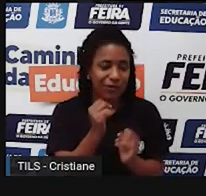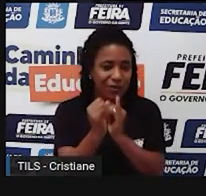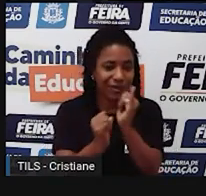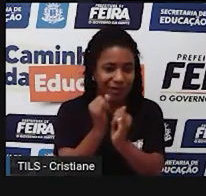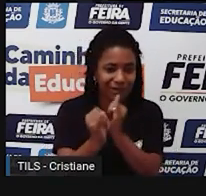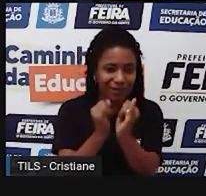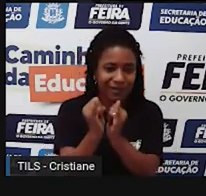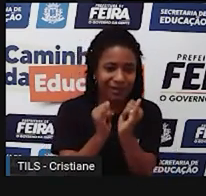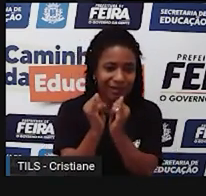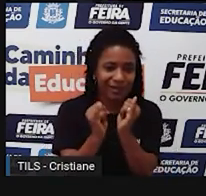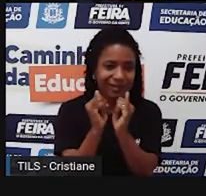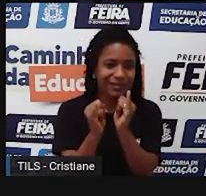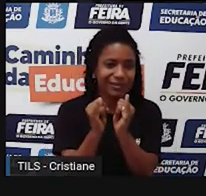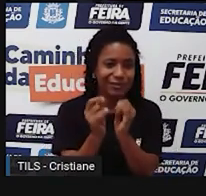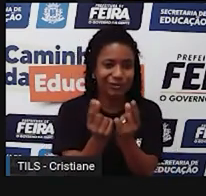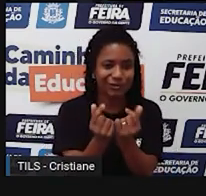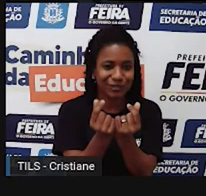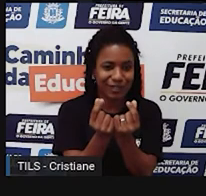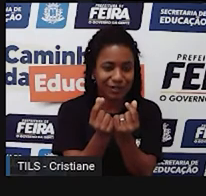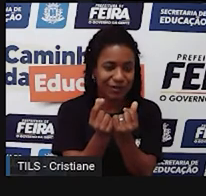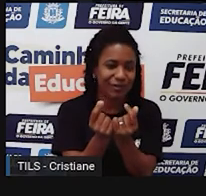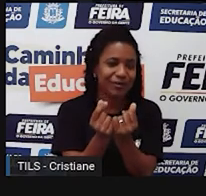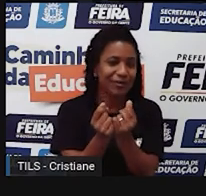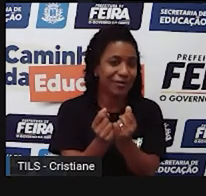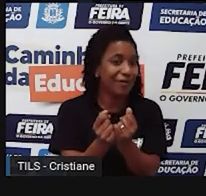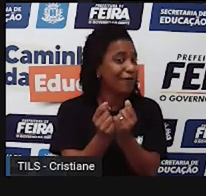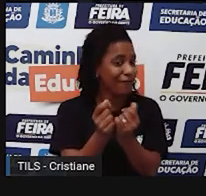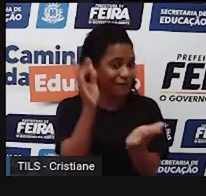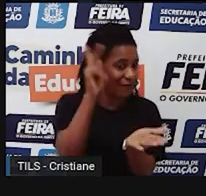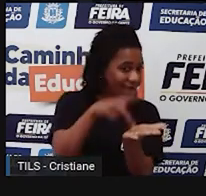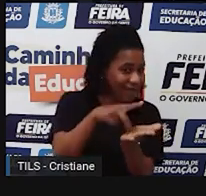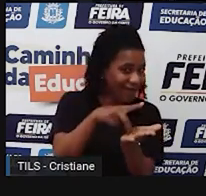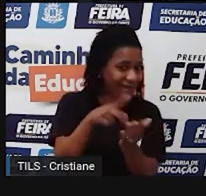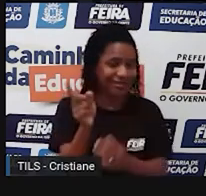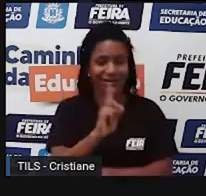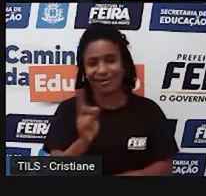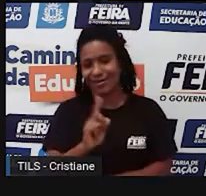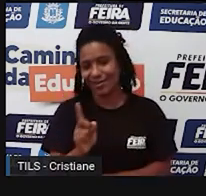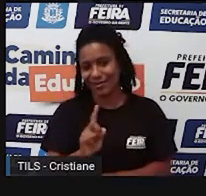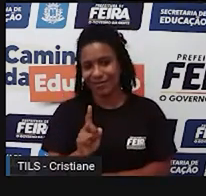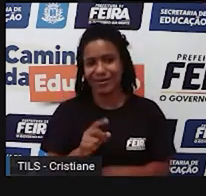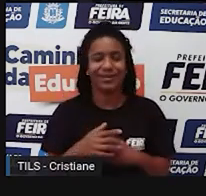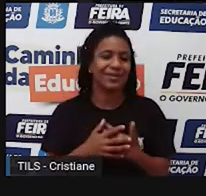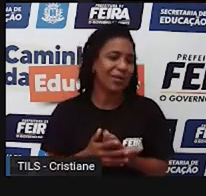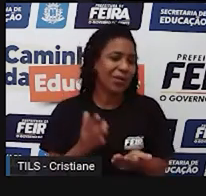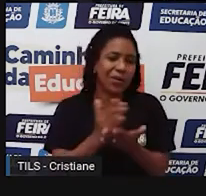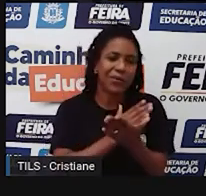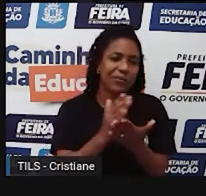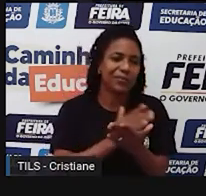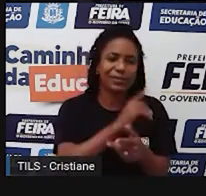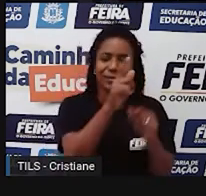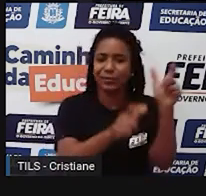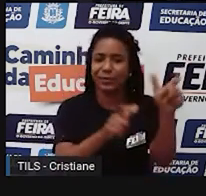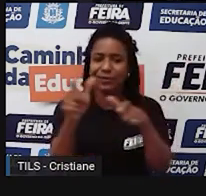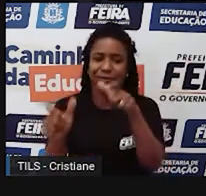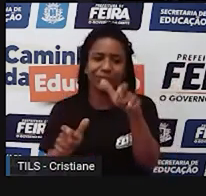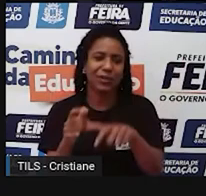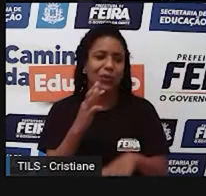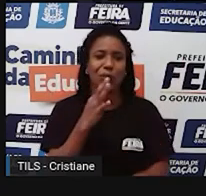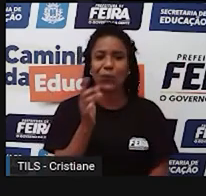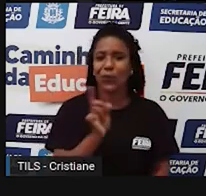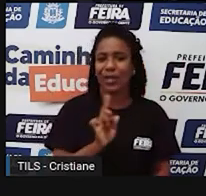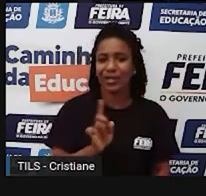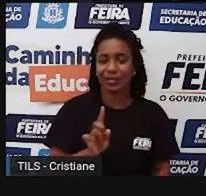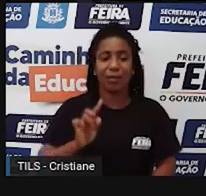série de profissões que a maioria dos réus mortais, vamos dizer assim, nem sabe que aquela profissão